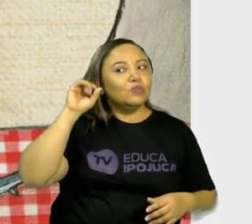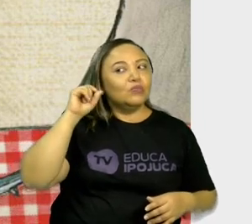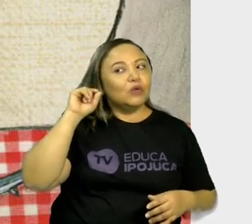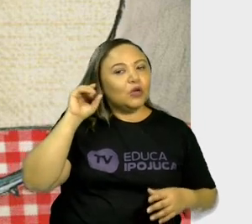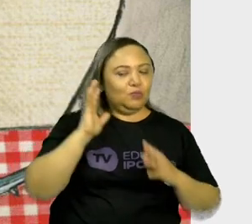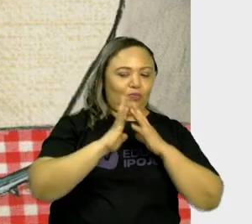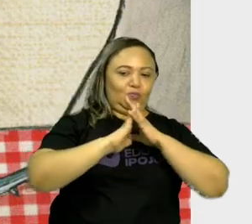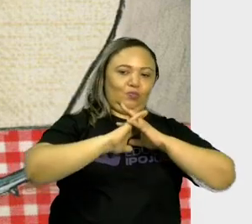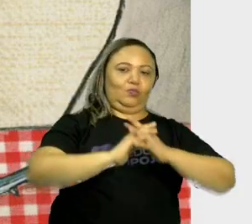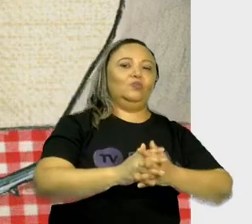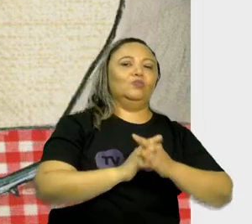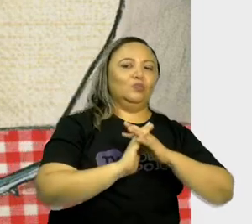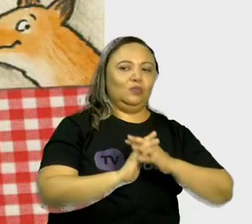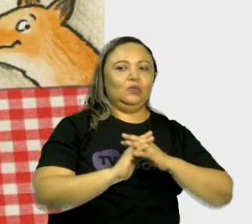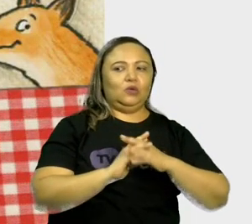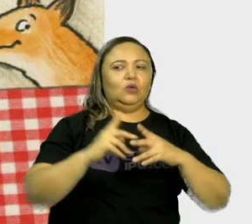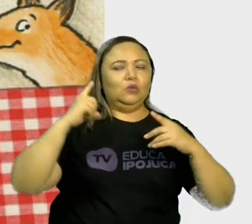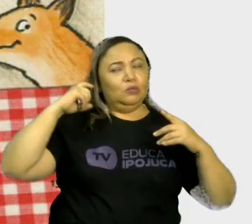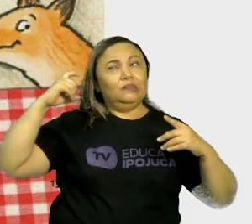atrapalha.